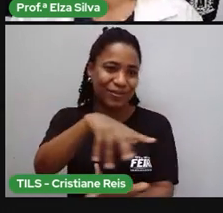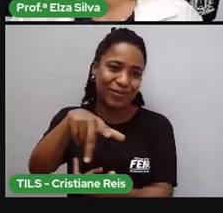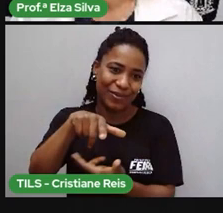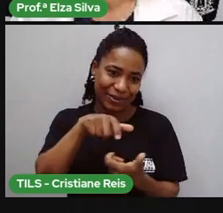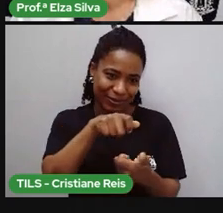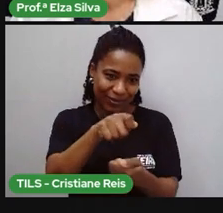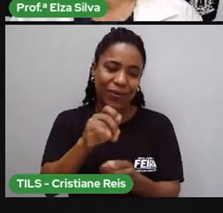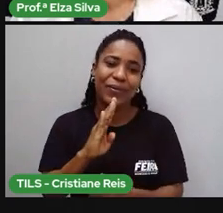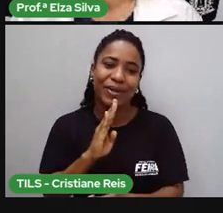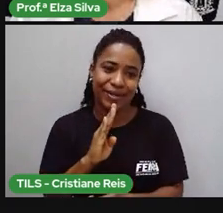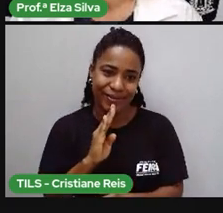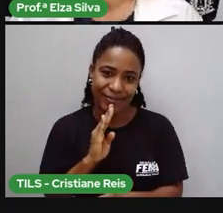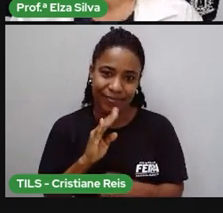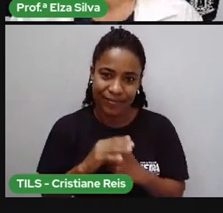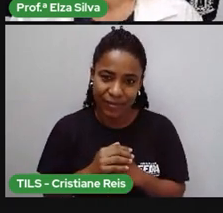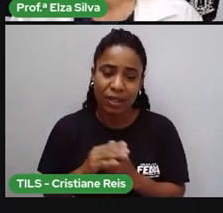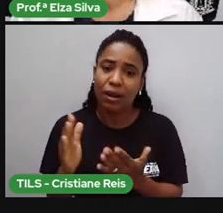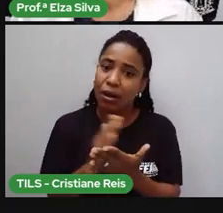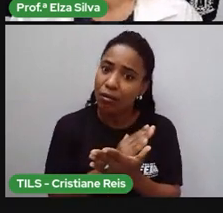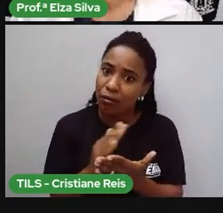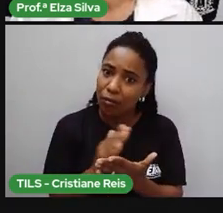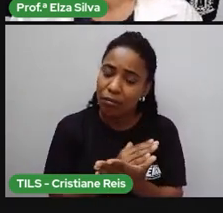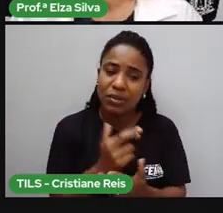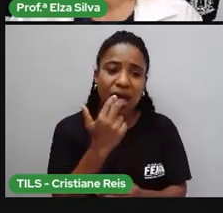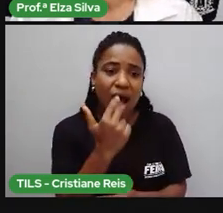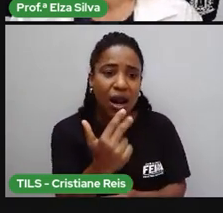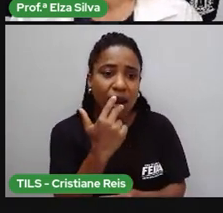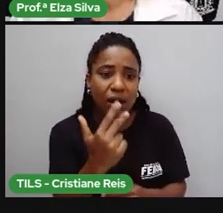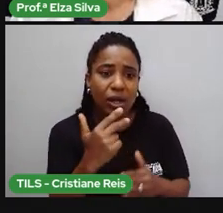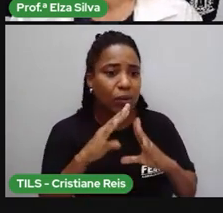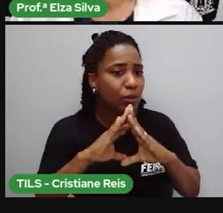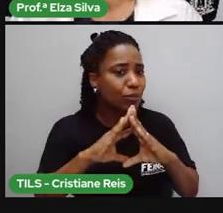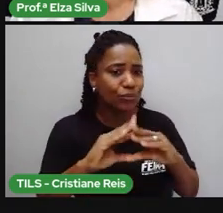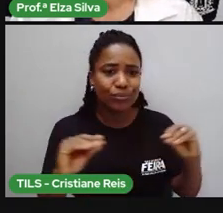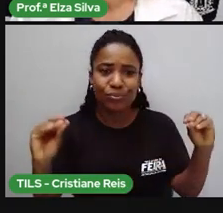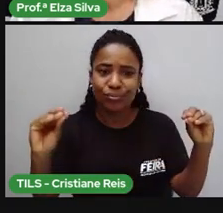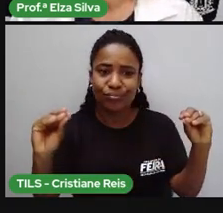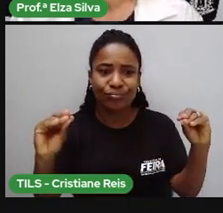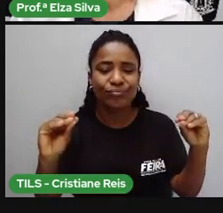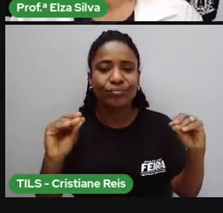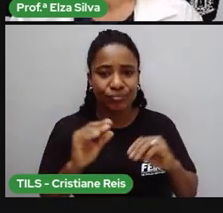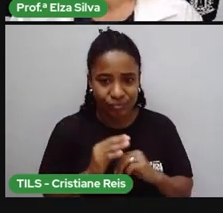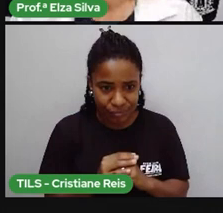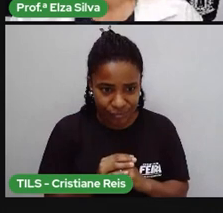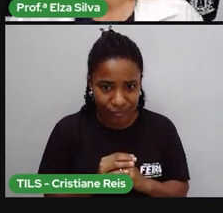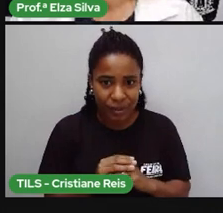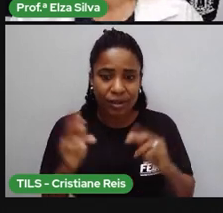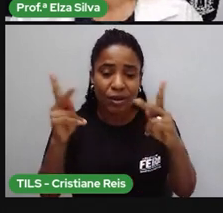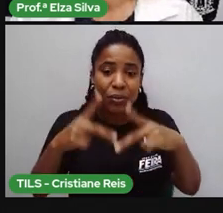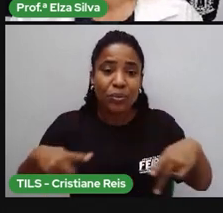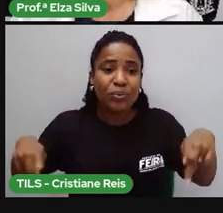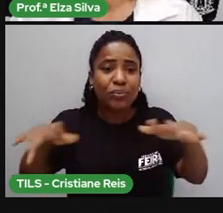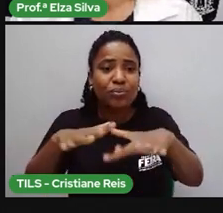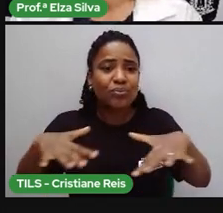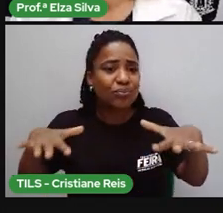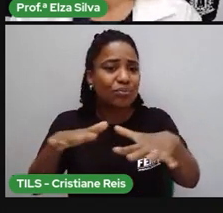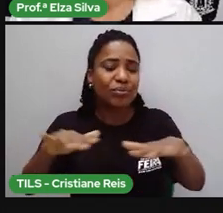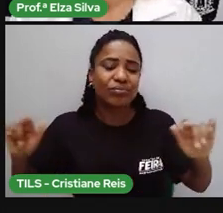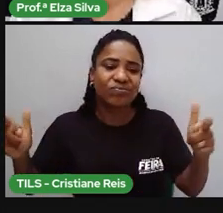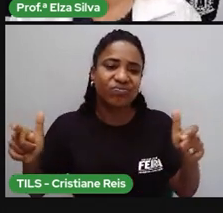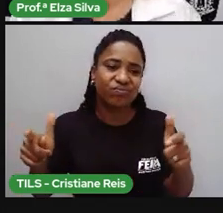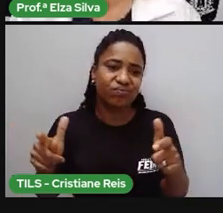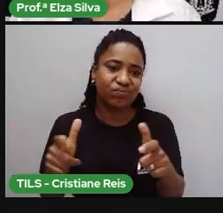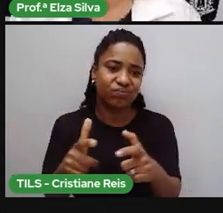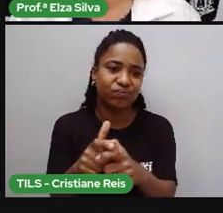Muitas línguas já desapareceram, ou seja, se extinguiram totalmente porque toda a população que falava essa língua desapareceu